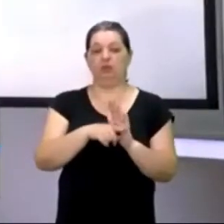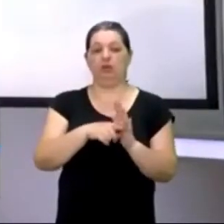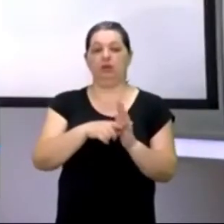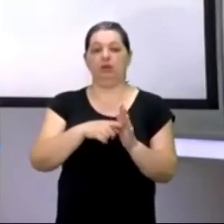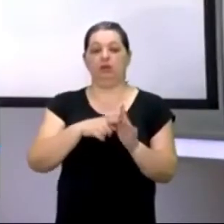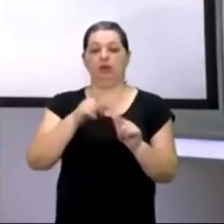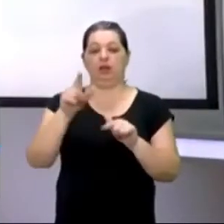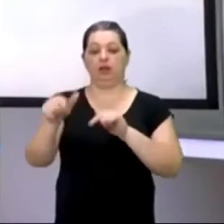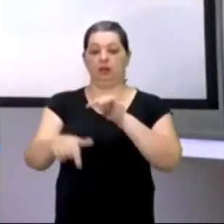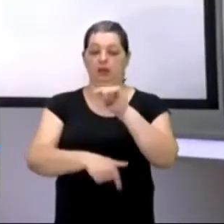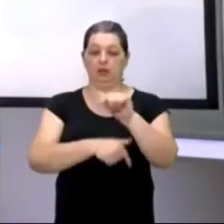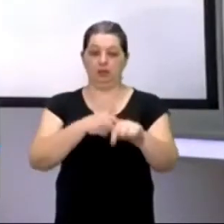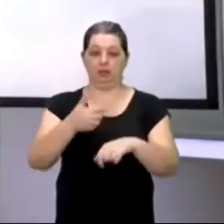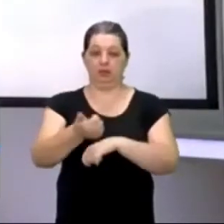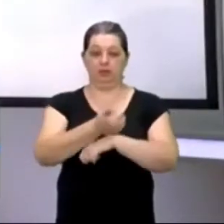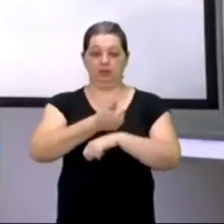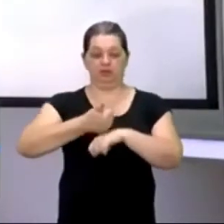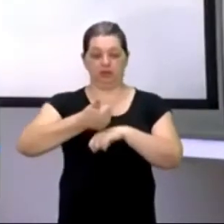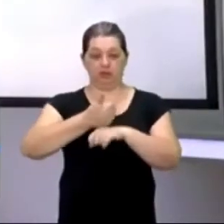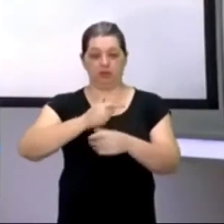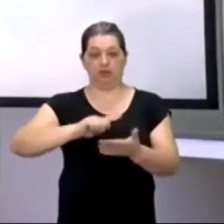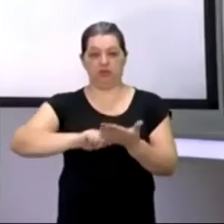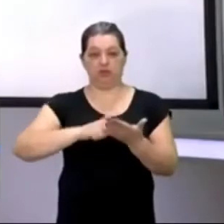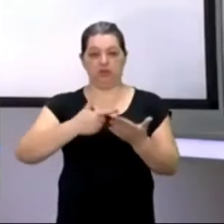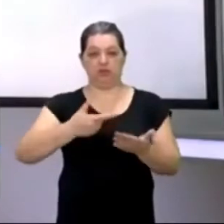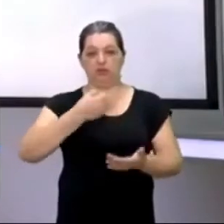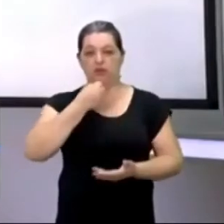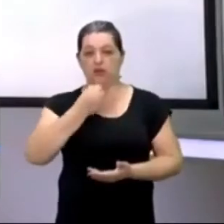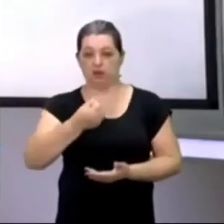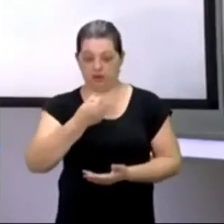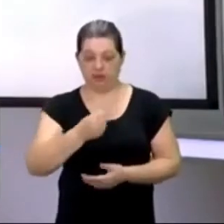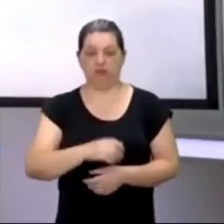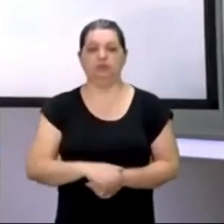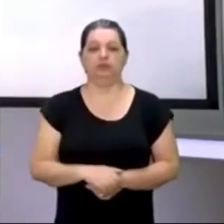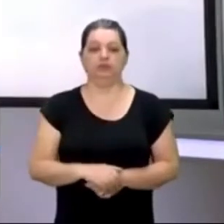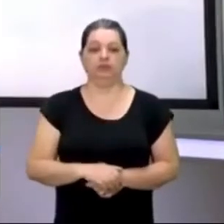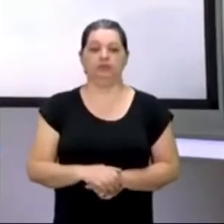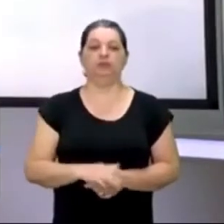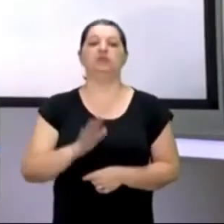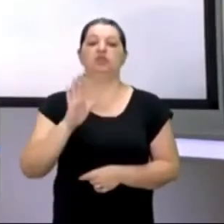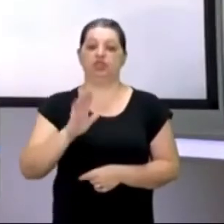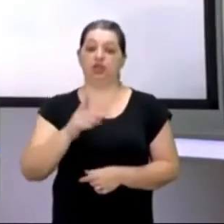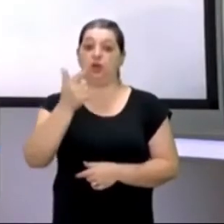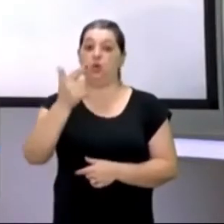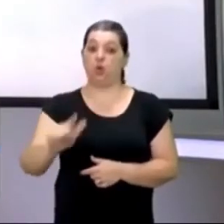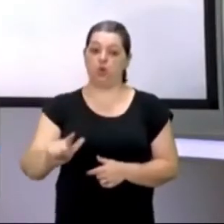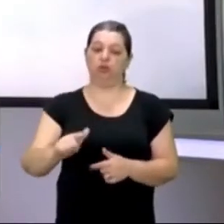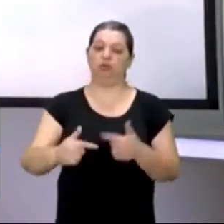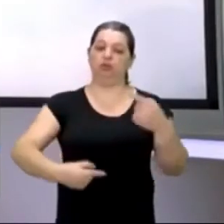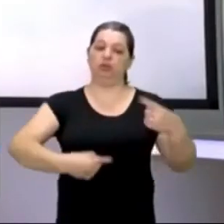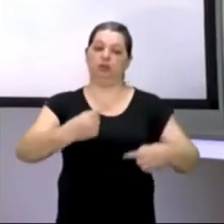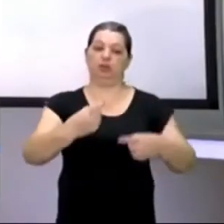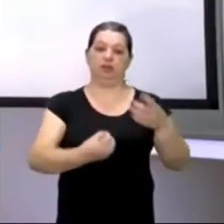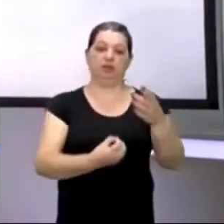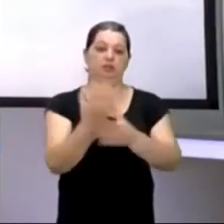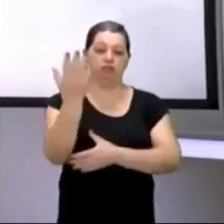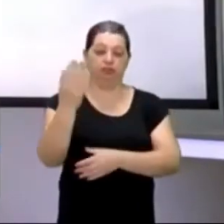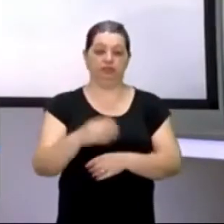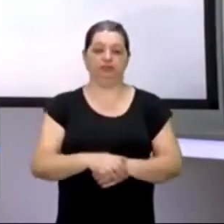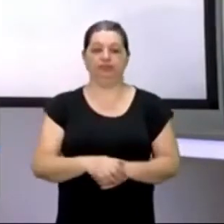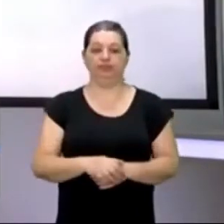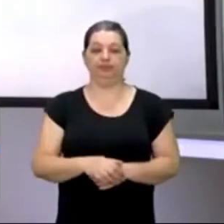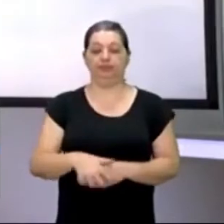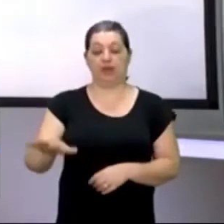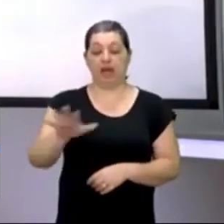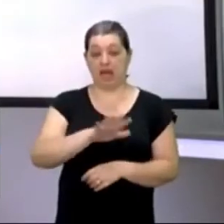ele é um jornalista, e isso já vem, à tona, outros debates, no jornalismo,